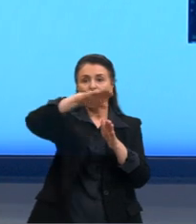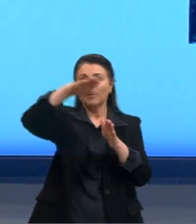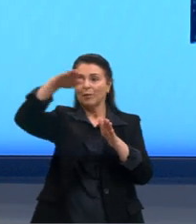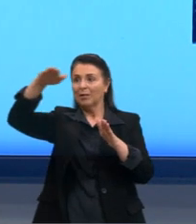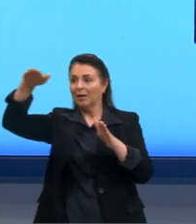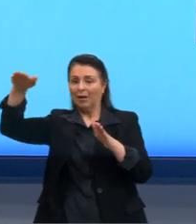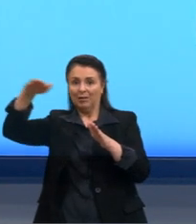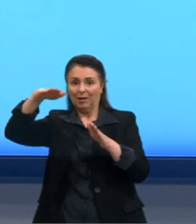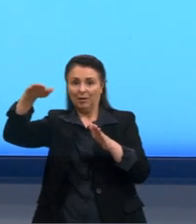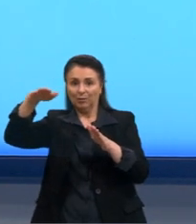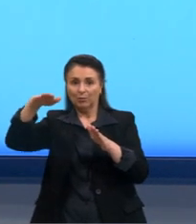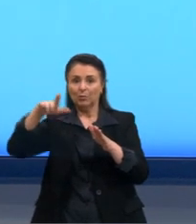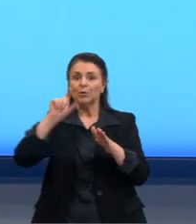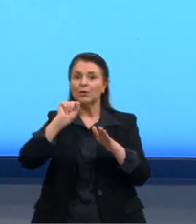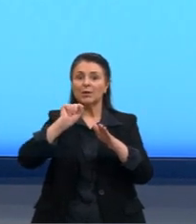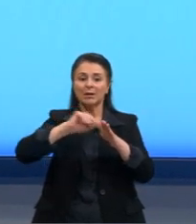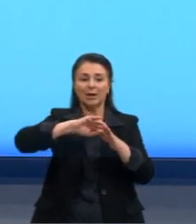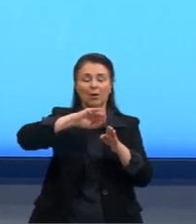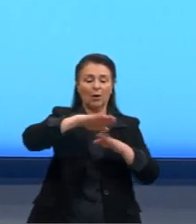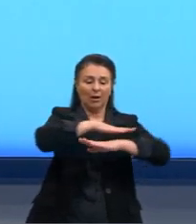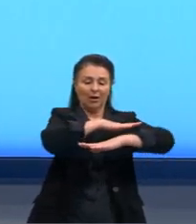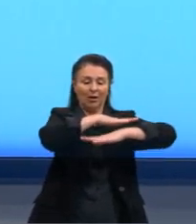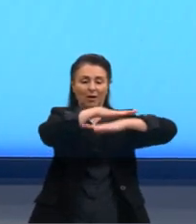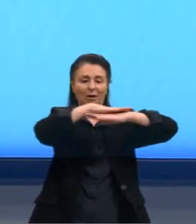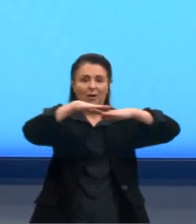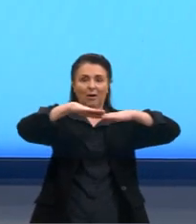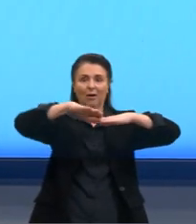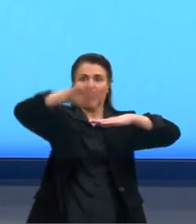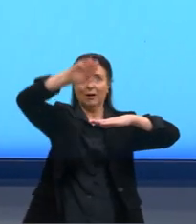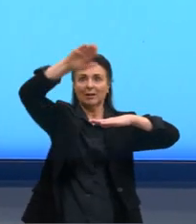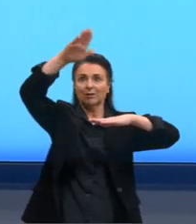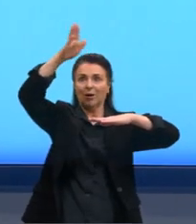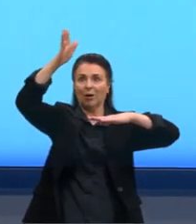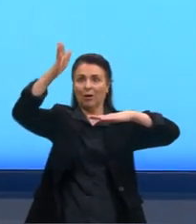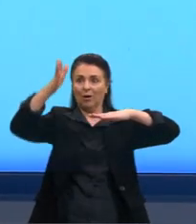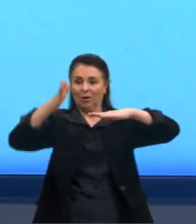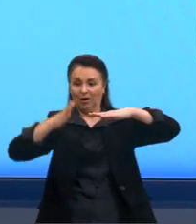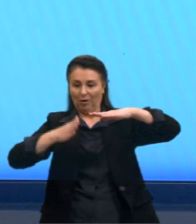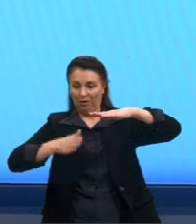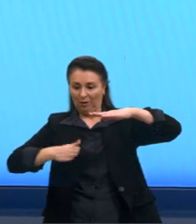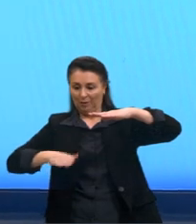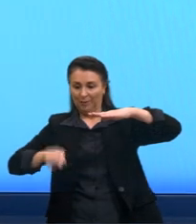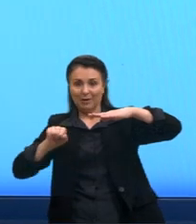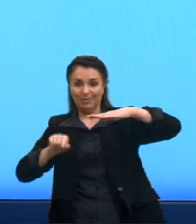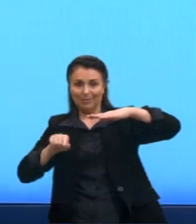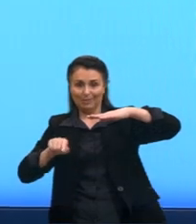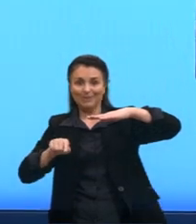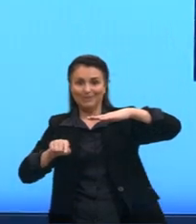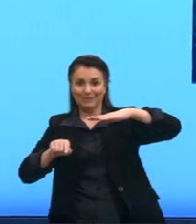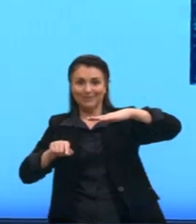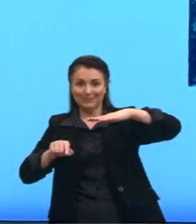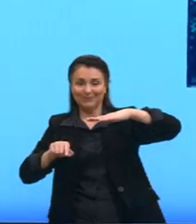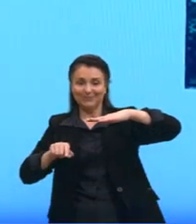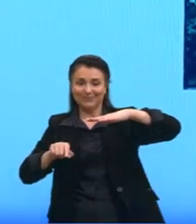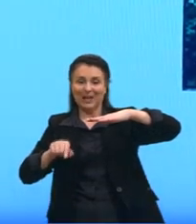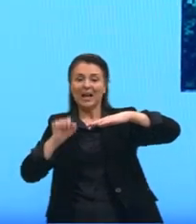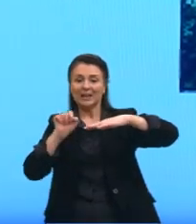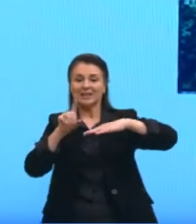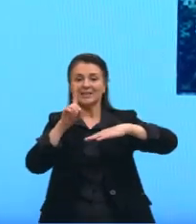ao redor do planalto. Então, a área depressiva, ou a área mais, né, rebaixada que nós temos aí ao seu